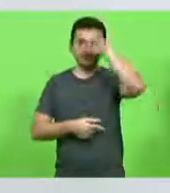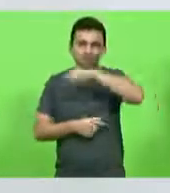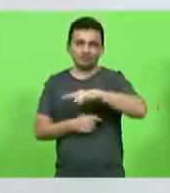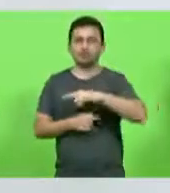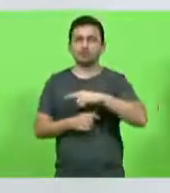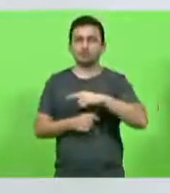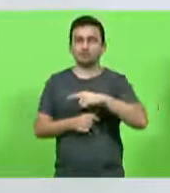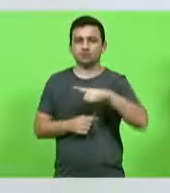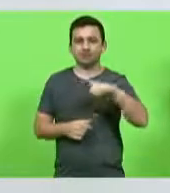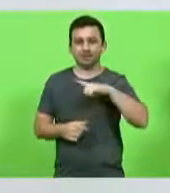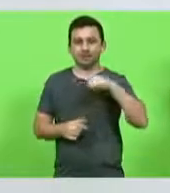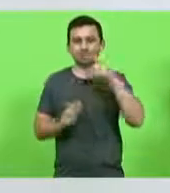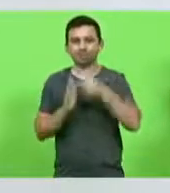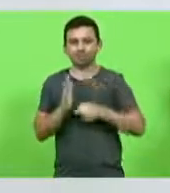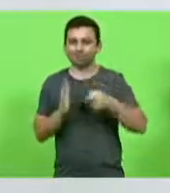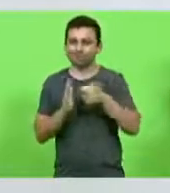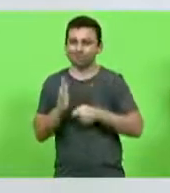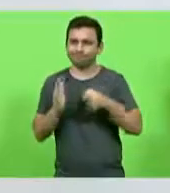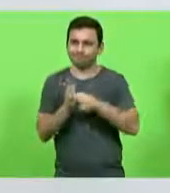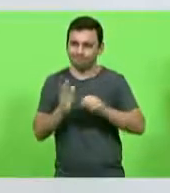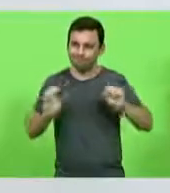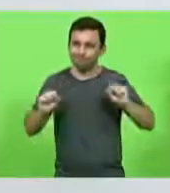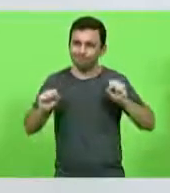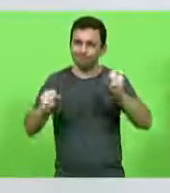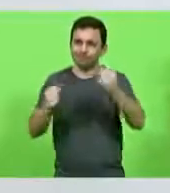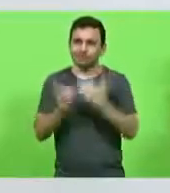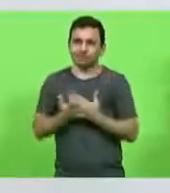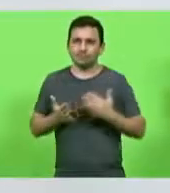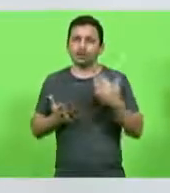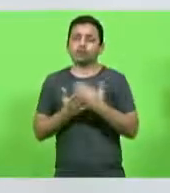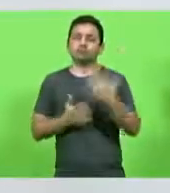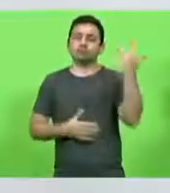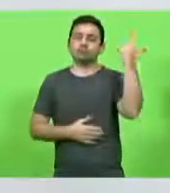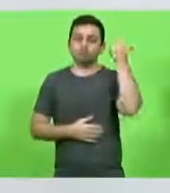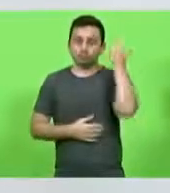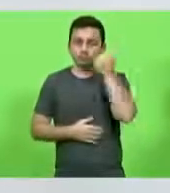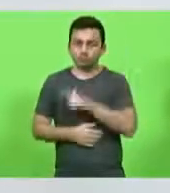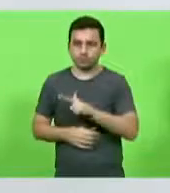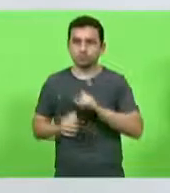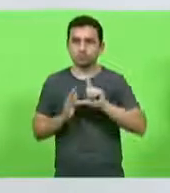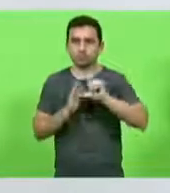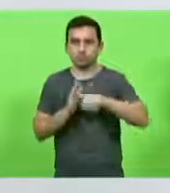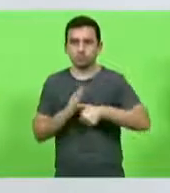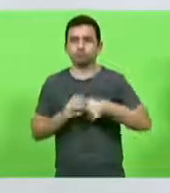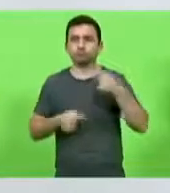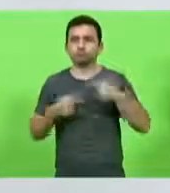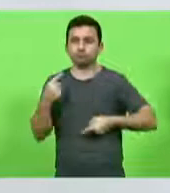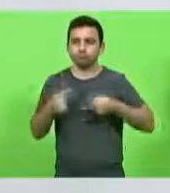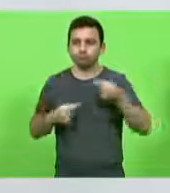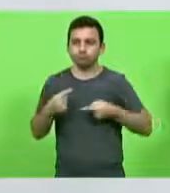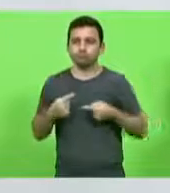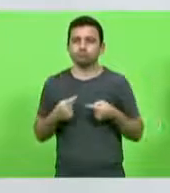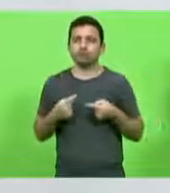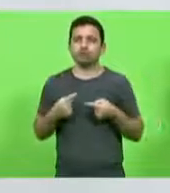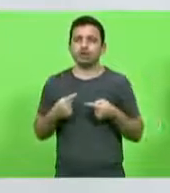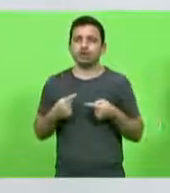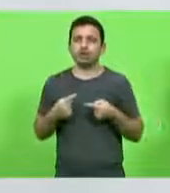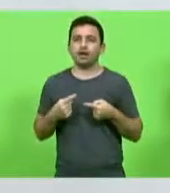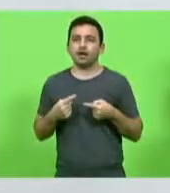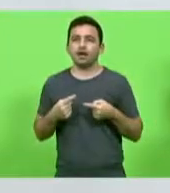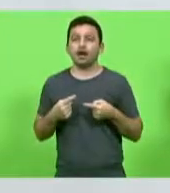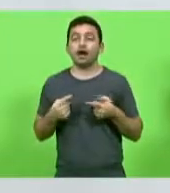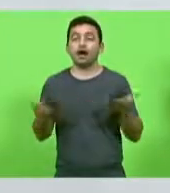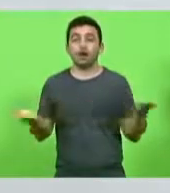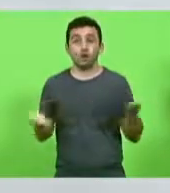empreendido, muita força, mas conseguimos, depois de uma batalha judiciária, vencer essa etapa. E agora,